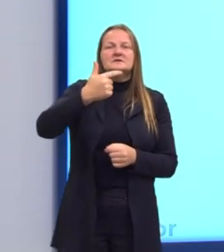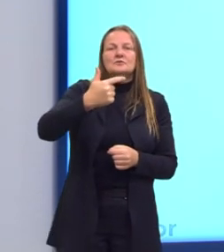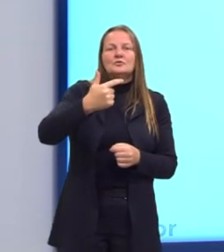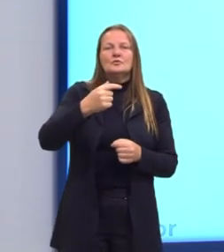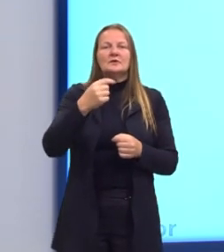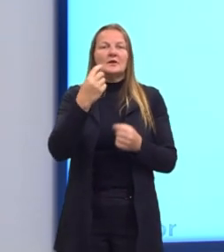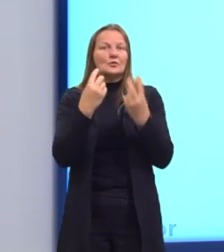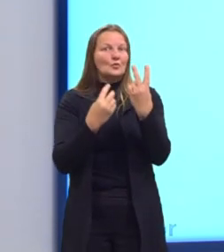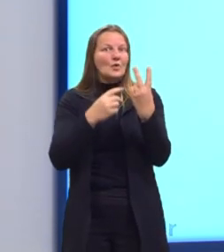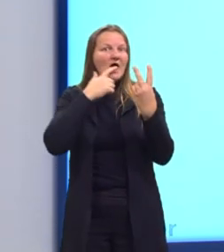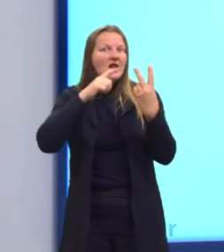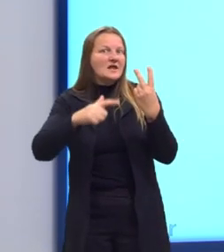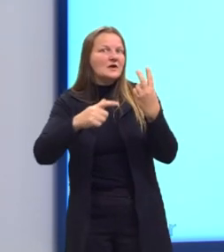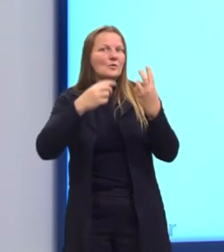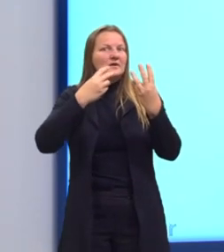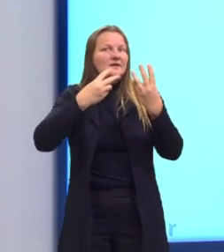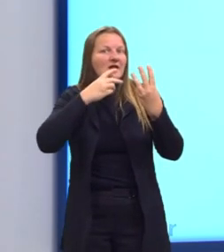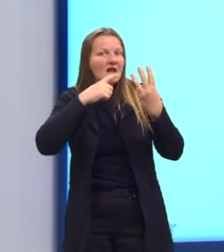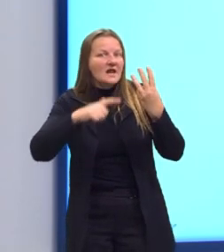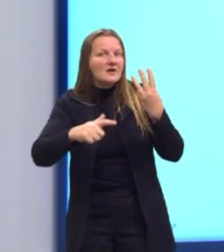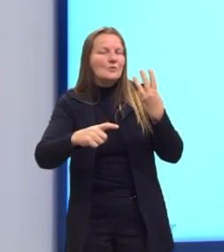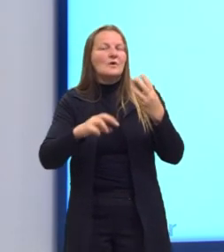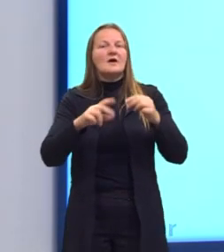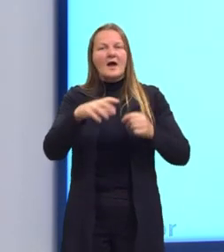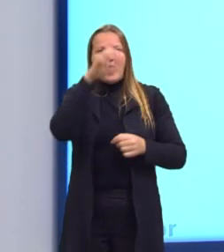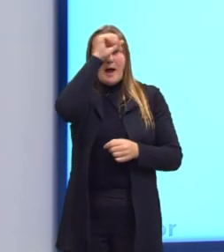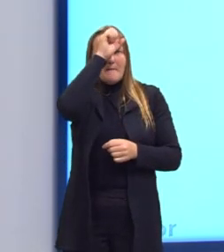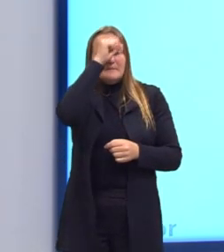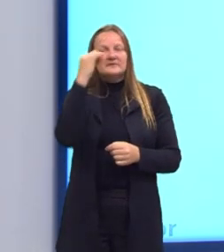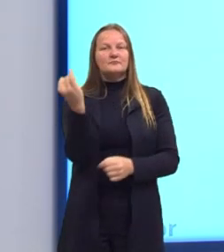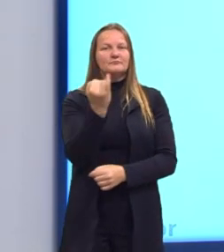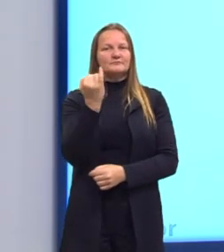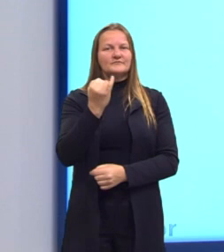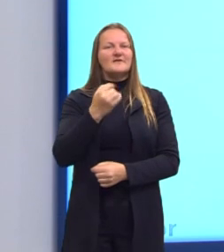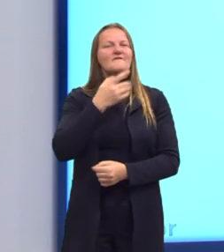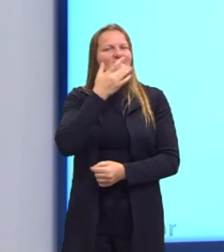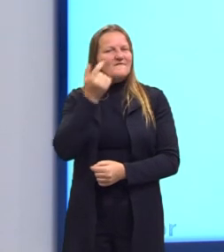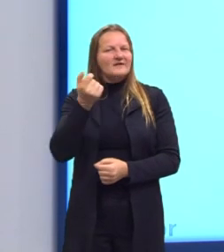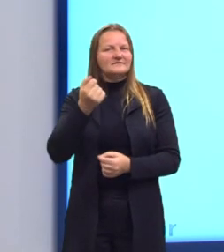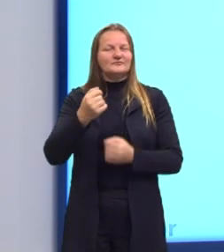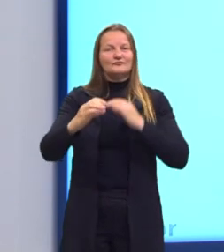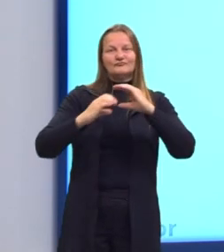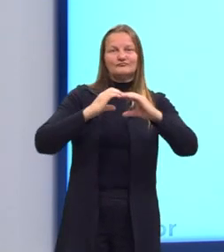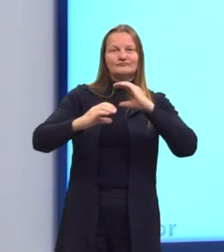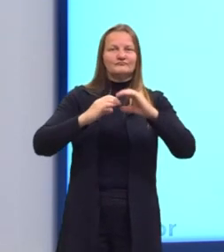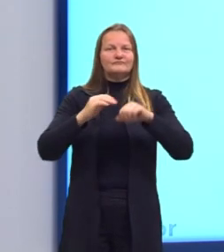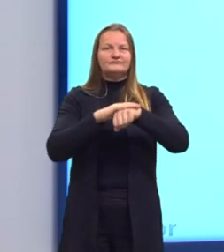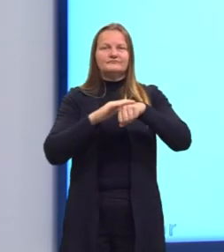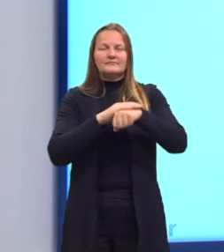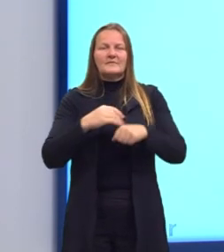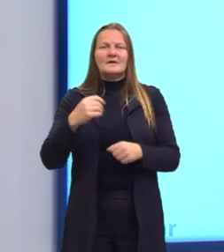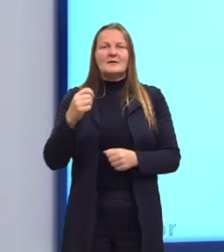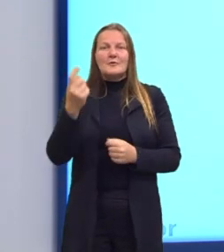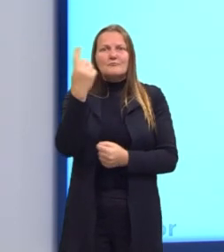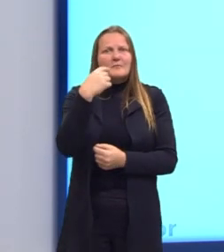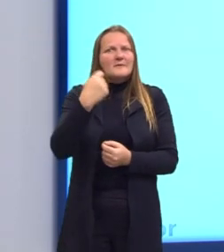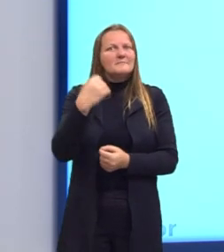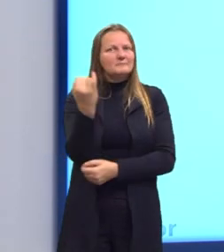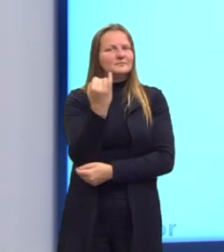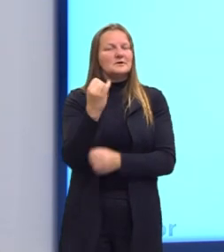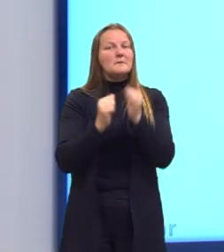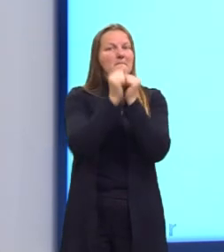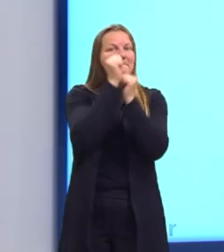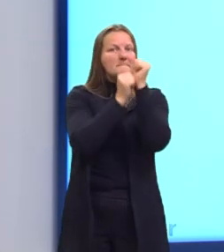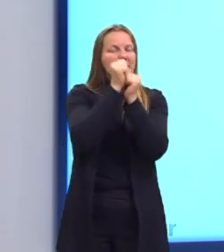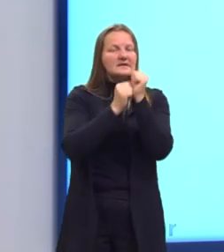língua, olha esse fluxo de pessoas aqui, interfere obrigatoriamente nós sabermos uma segunda língua. Muitas empresas